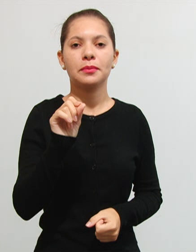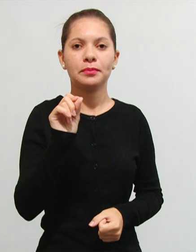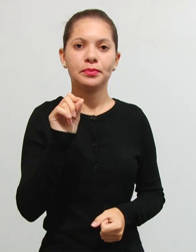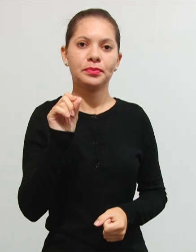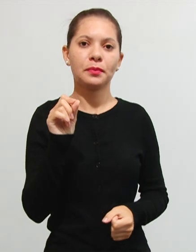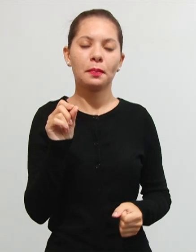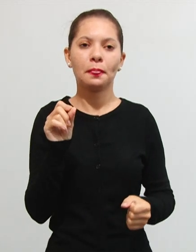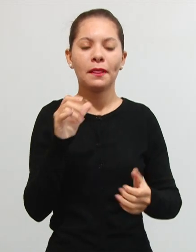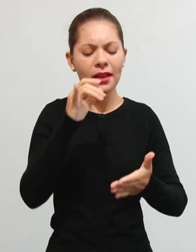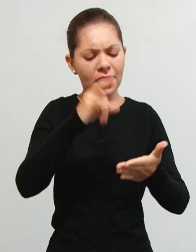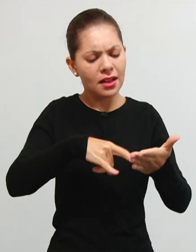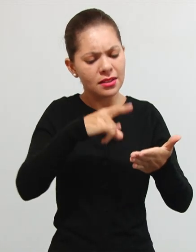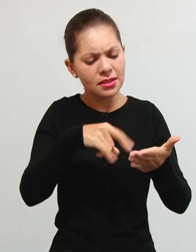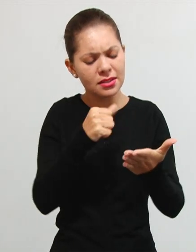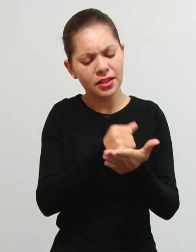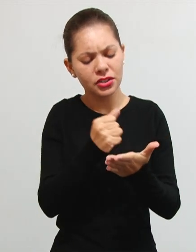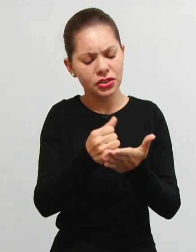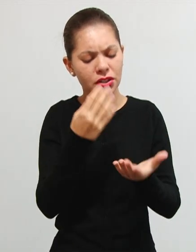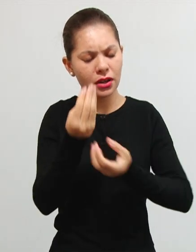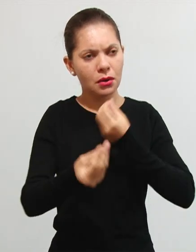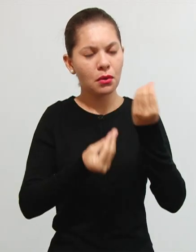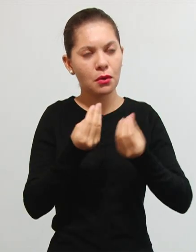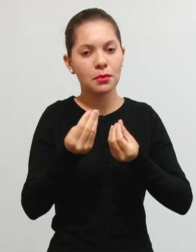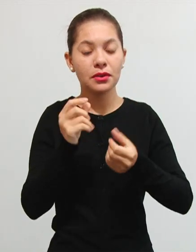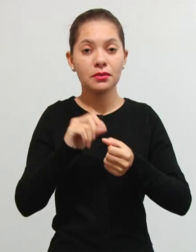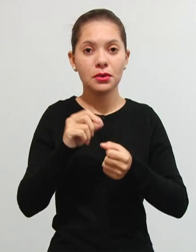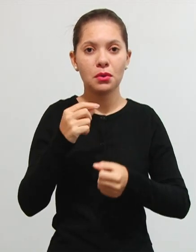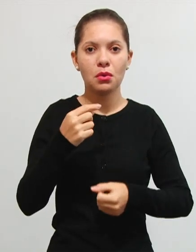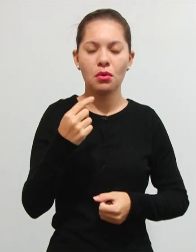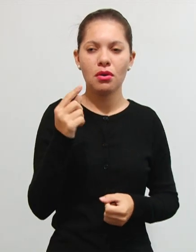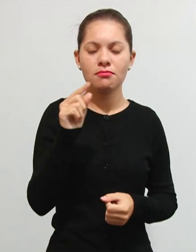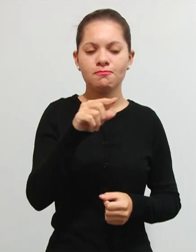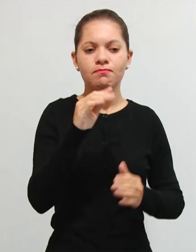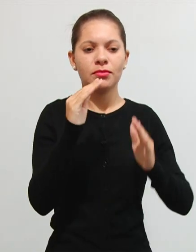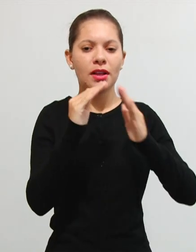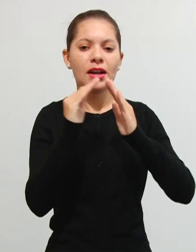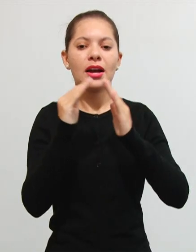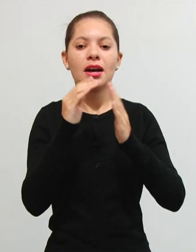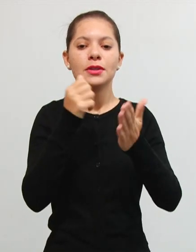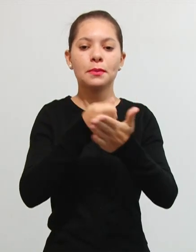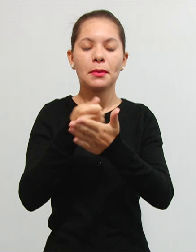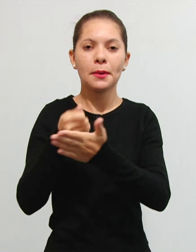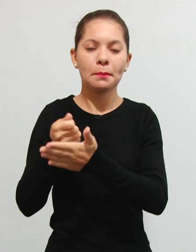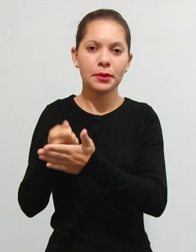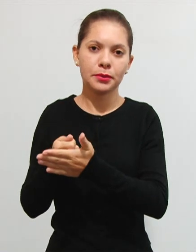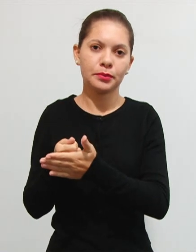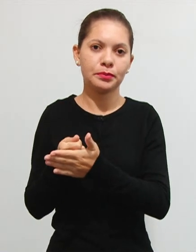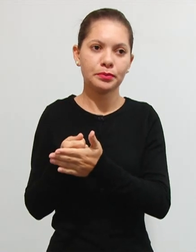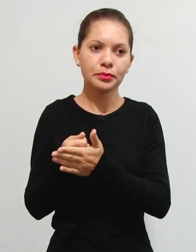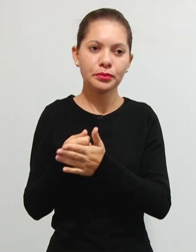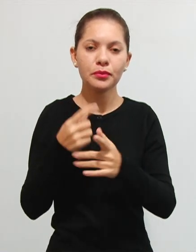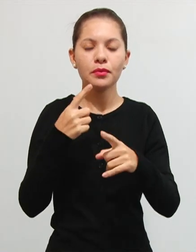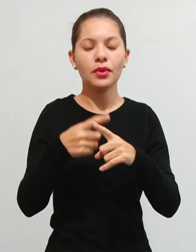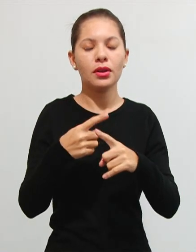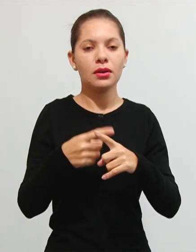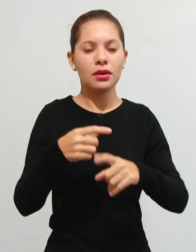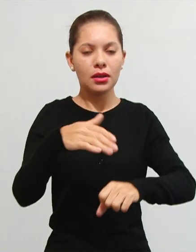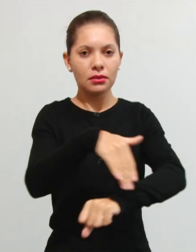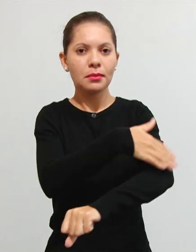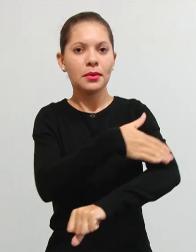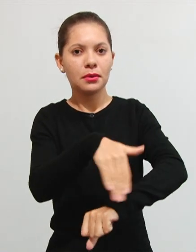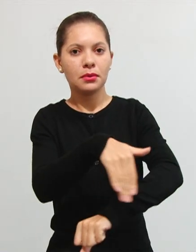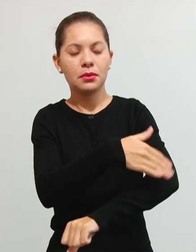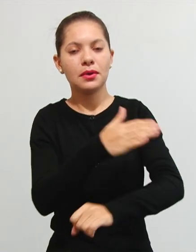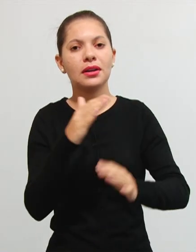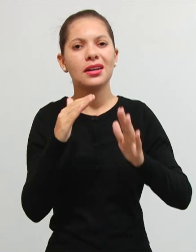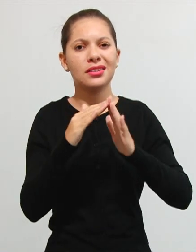para saber como que ficou a minha proporção para o pagamento do meu imóvel porque um imóvel de uma rua ele pode ser